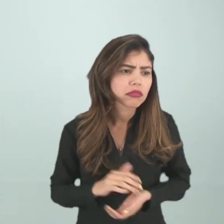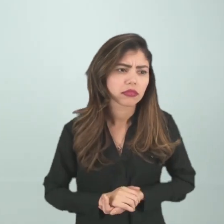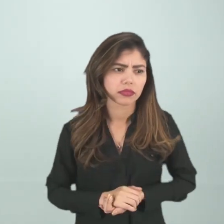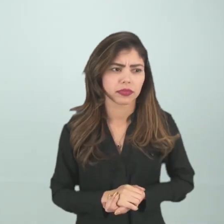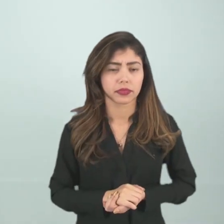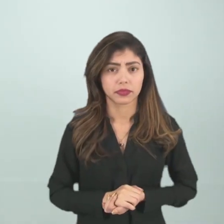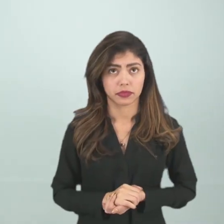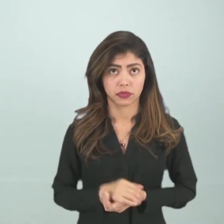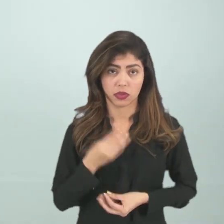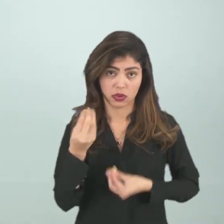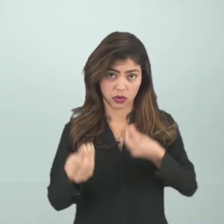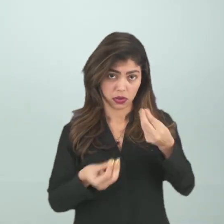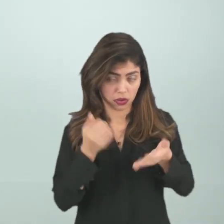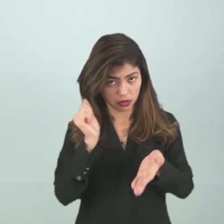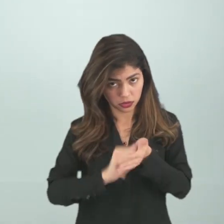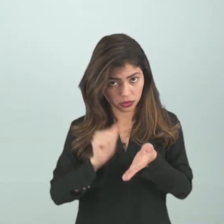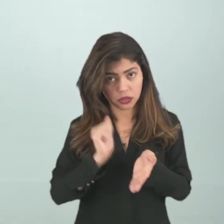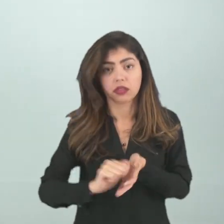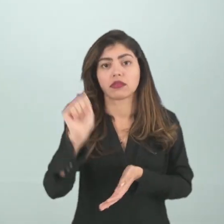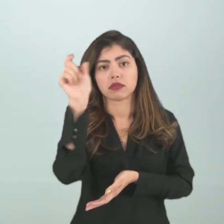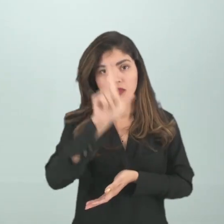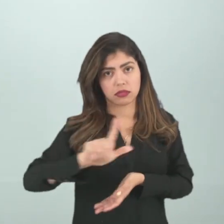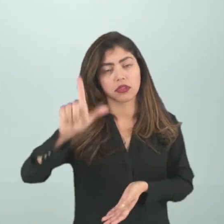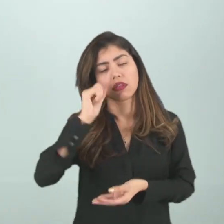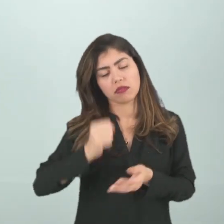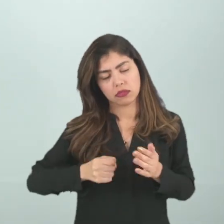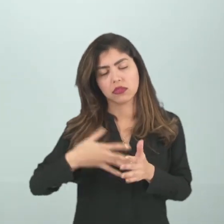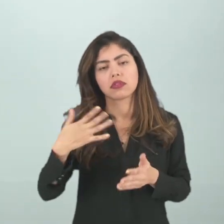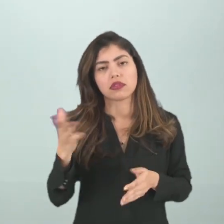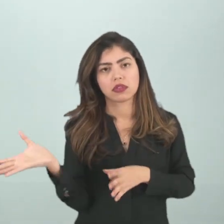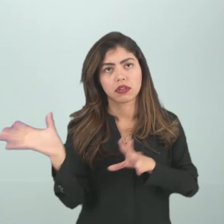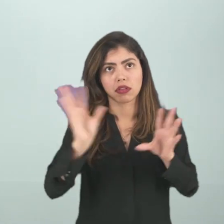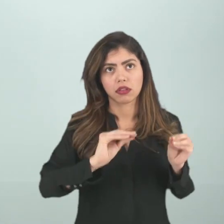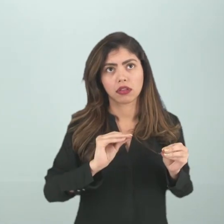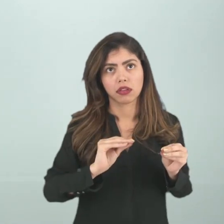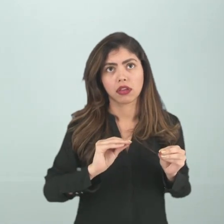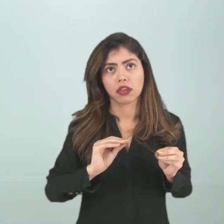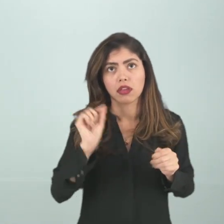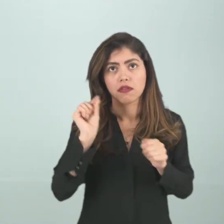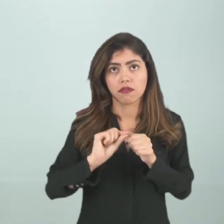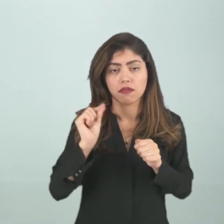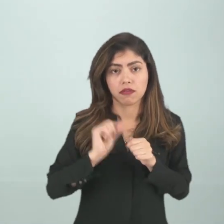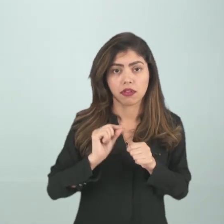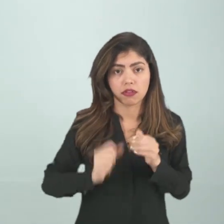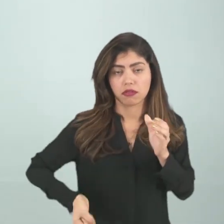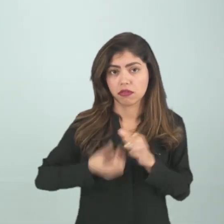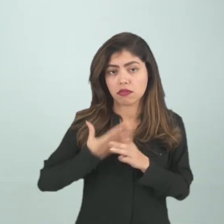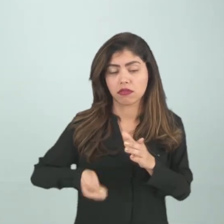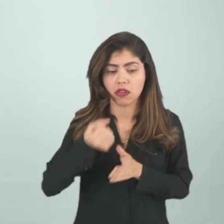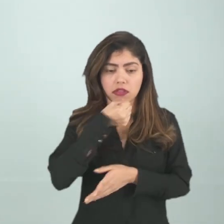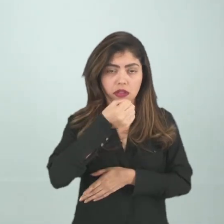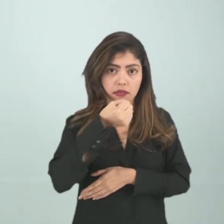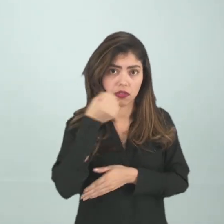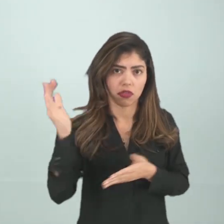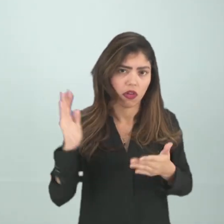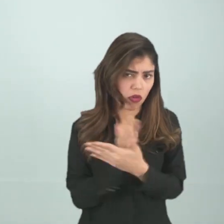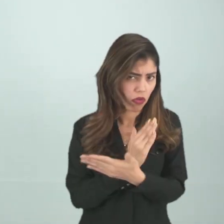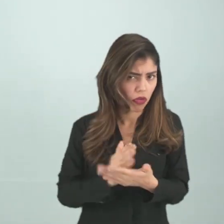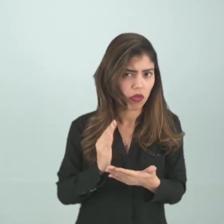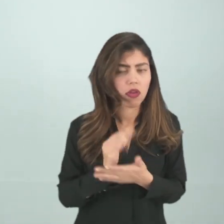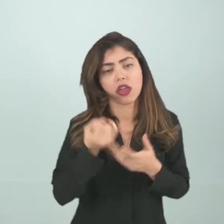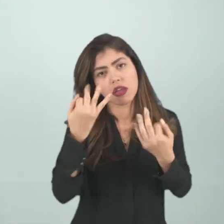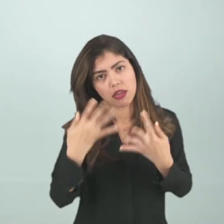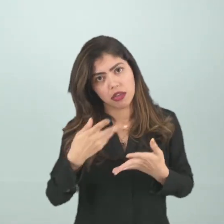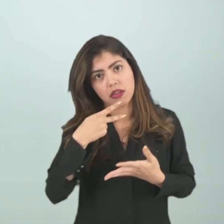Novamente, como é uma memória literária, muitas vezes, embora seja produzida a partir de uma entrevista ou de algo que alguém